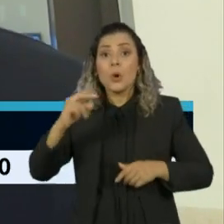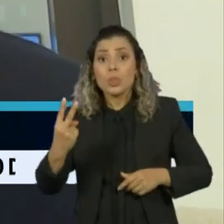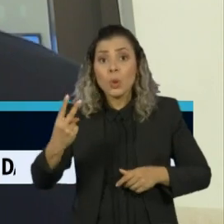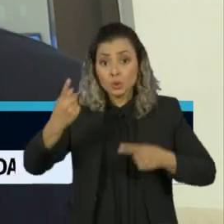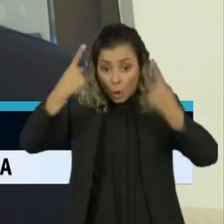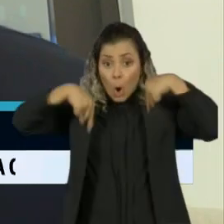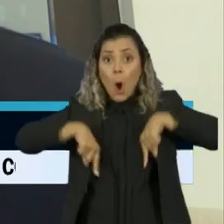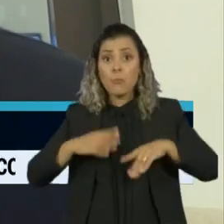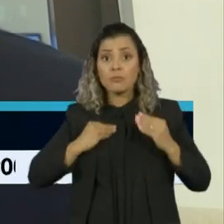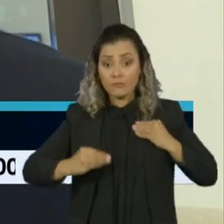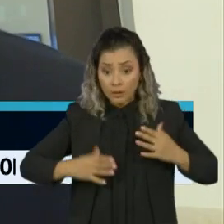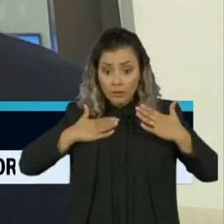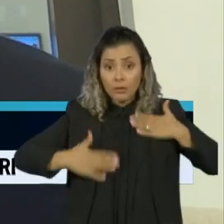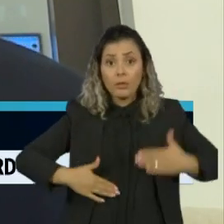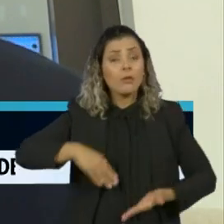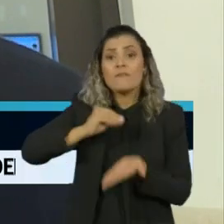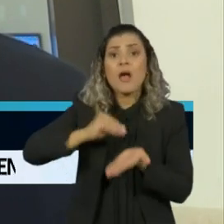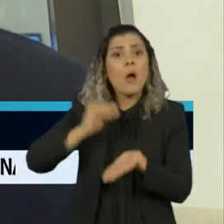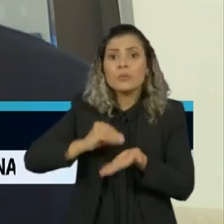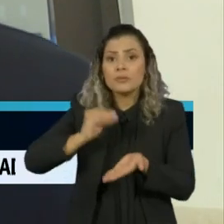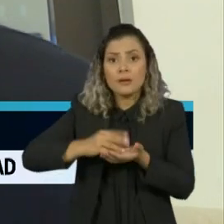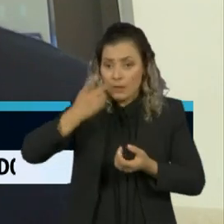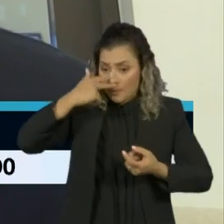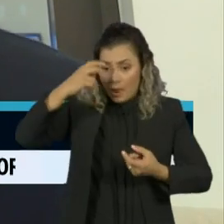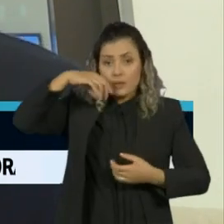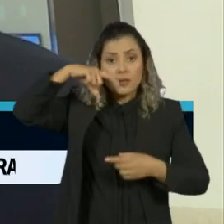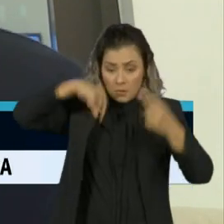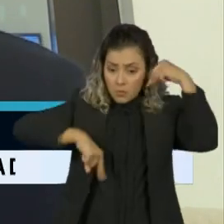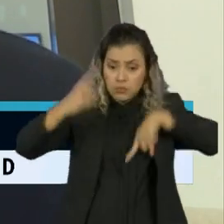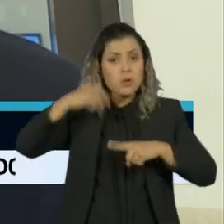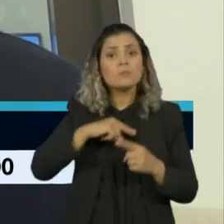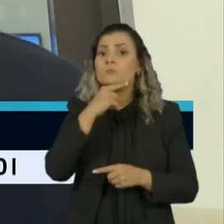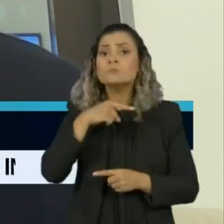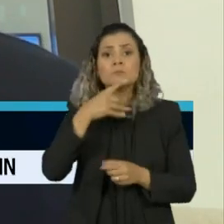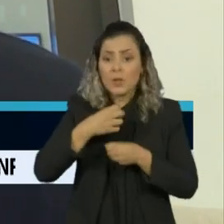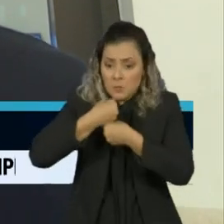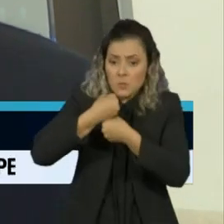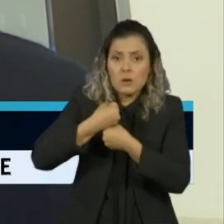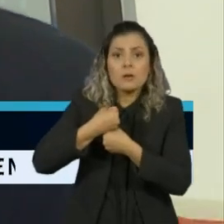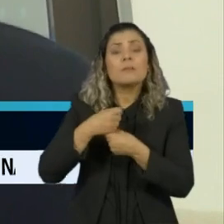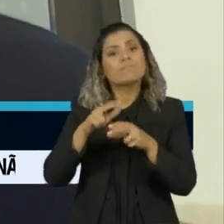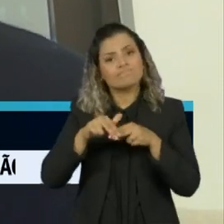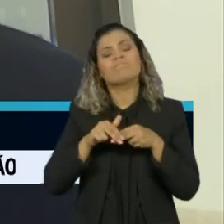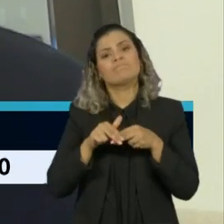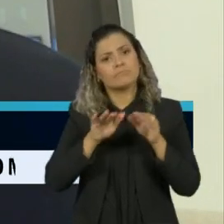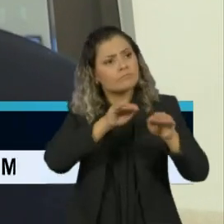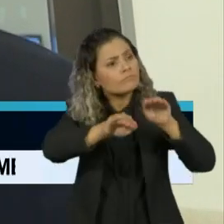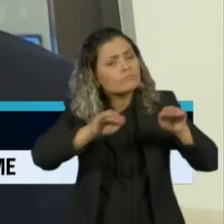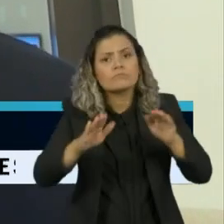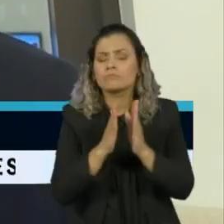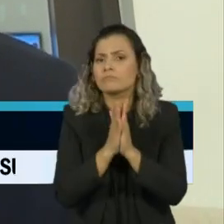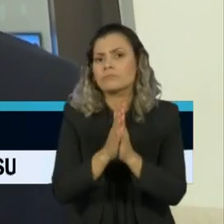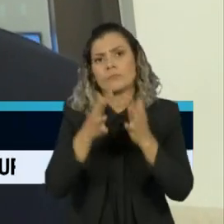acompanhar a oximetria, e, segundo, é preparar as comunidades para fazer esse